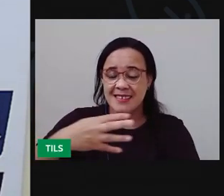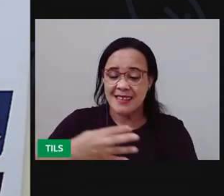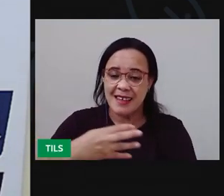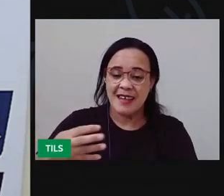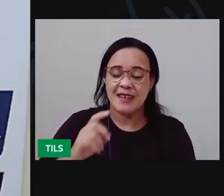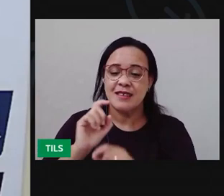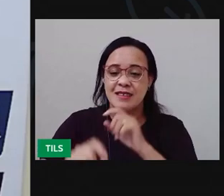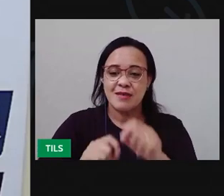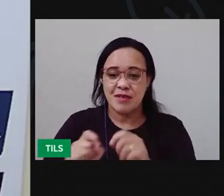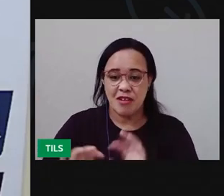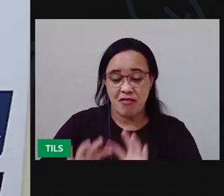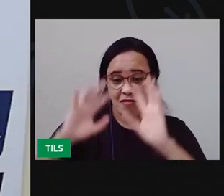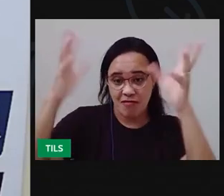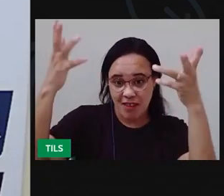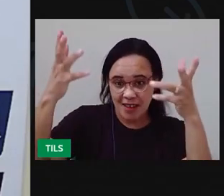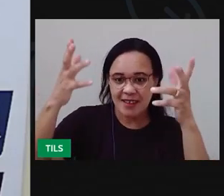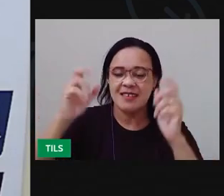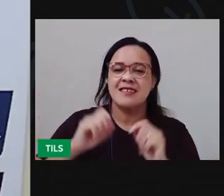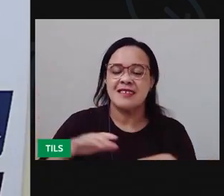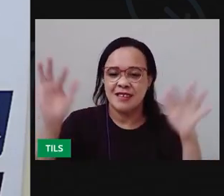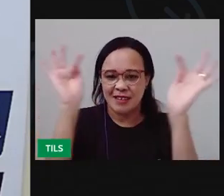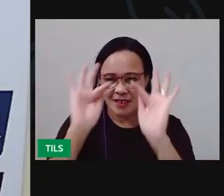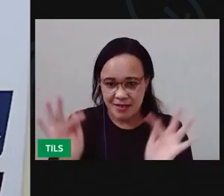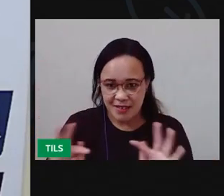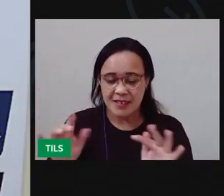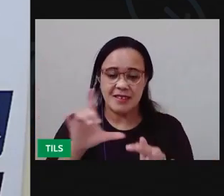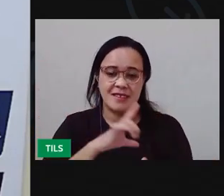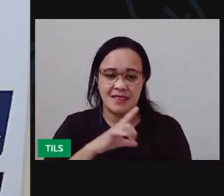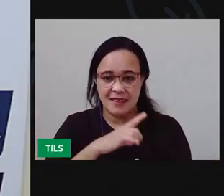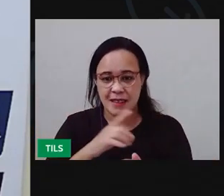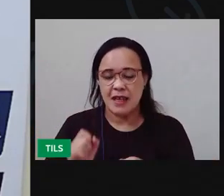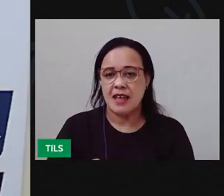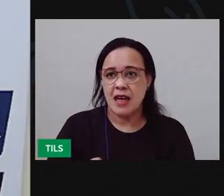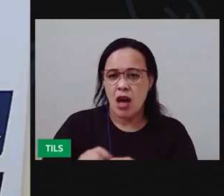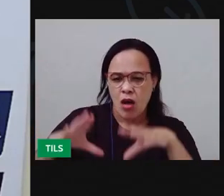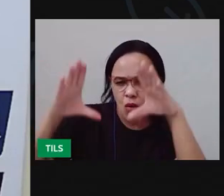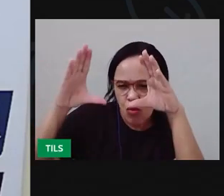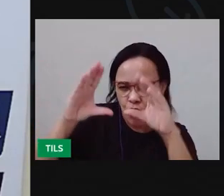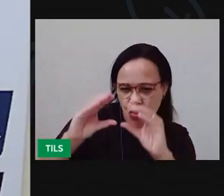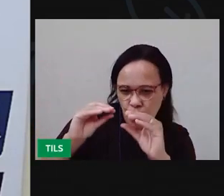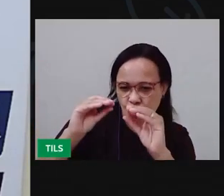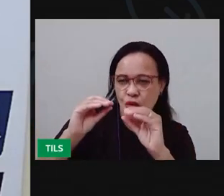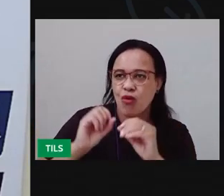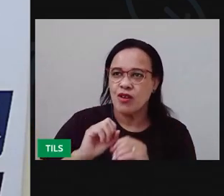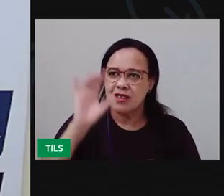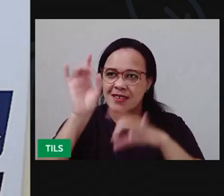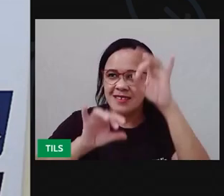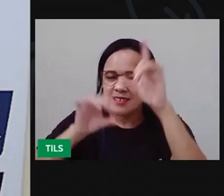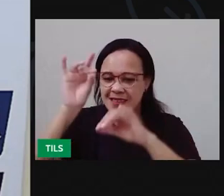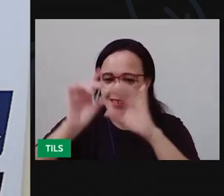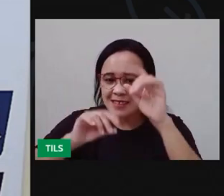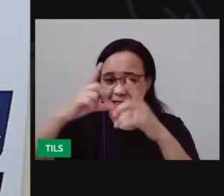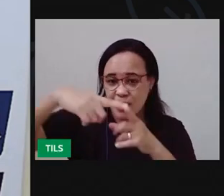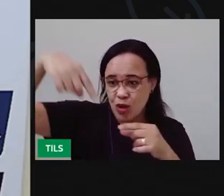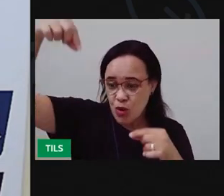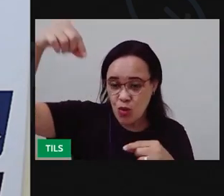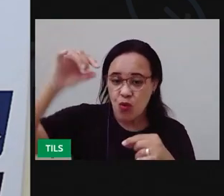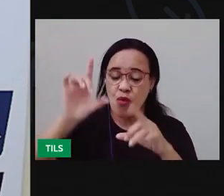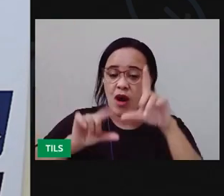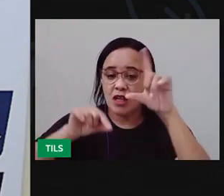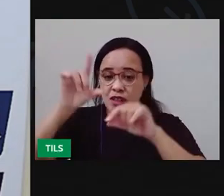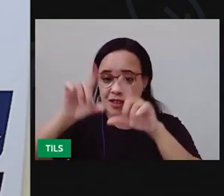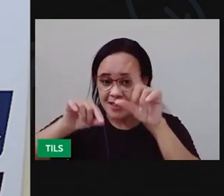Sertão gleba luminosa, com a noite ignorada, o silêncio permanece, ninguém escuta